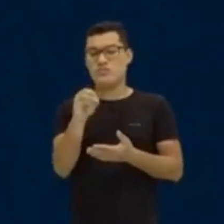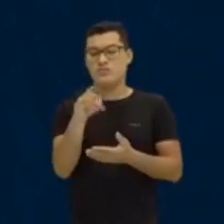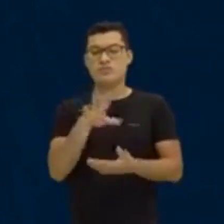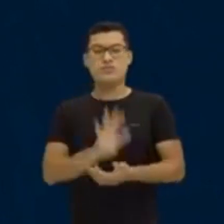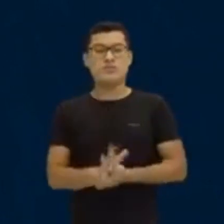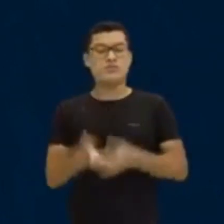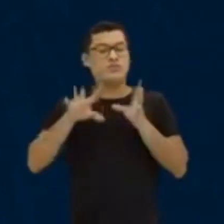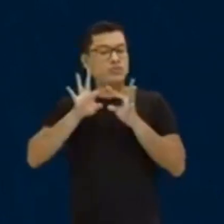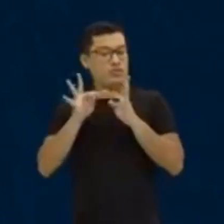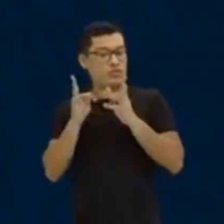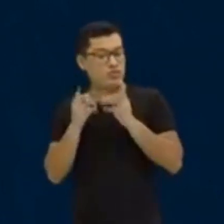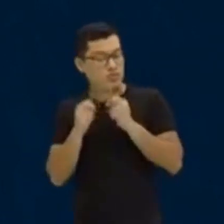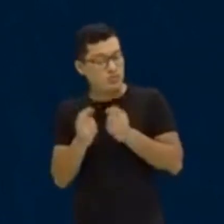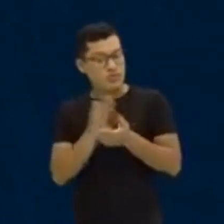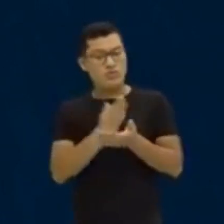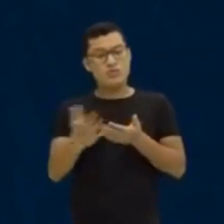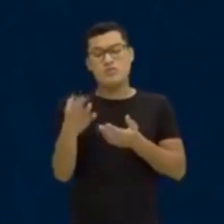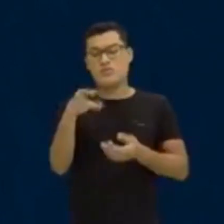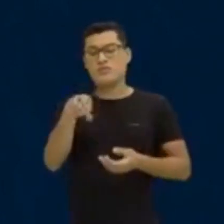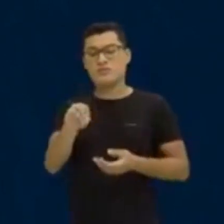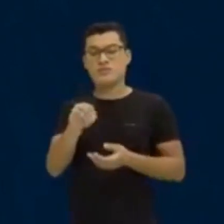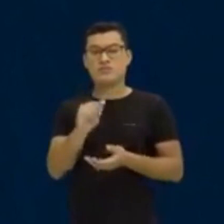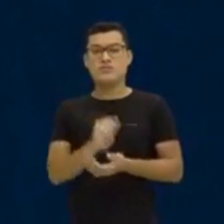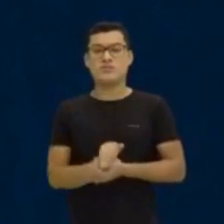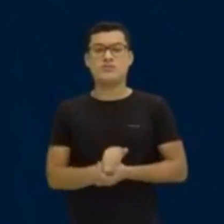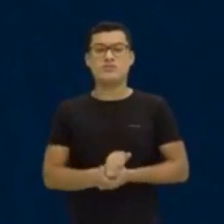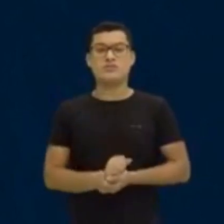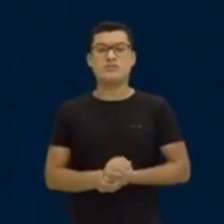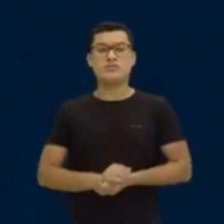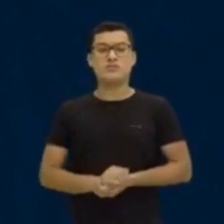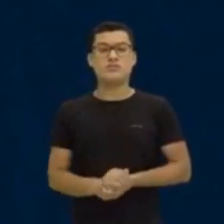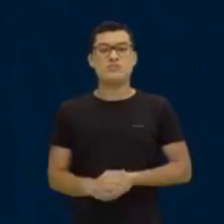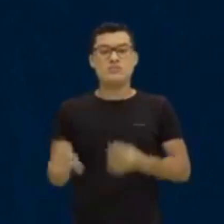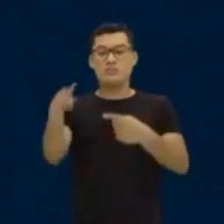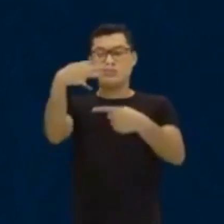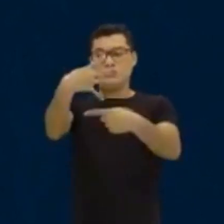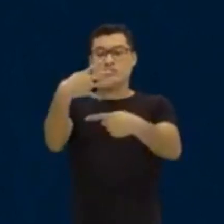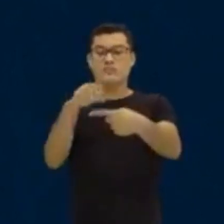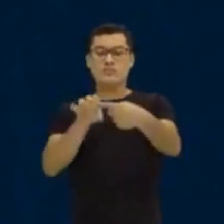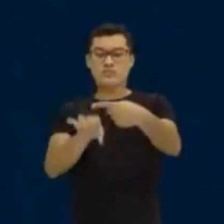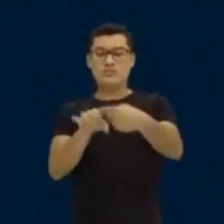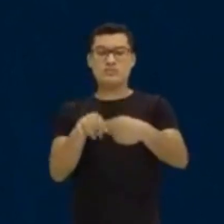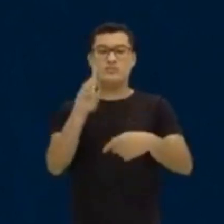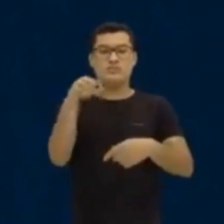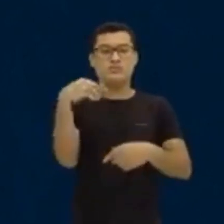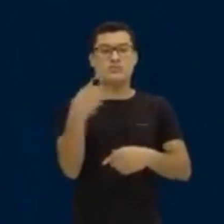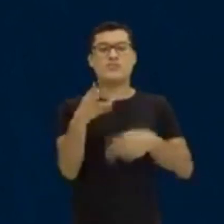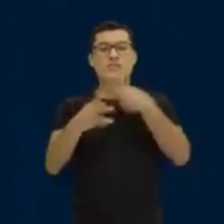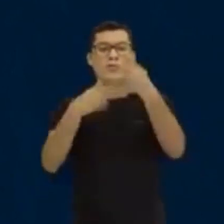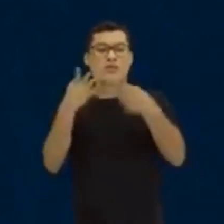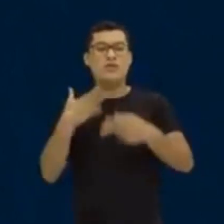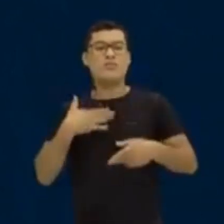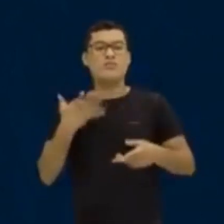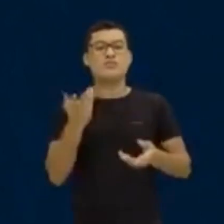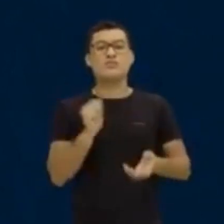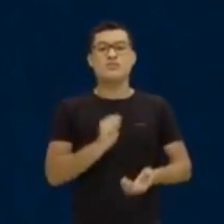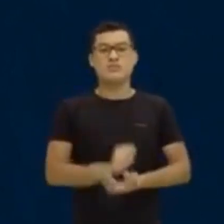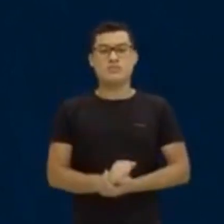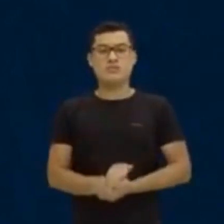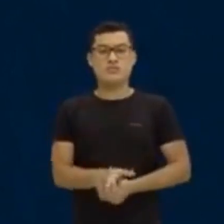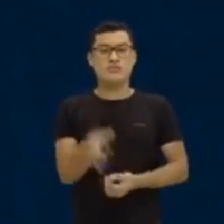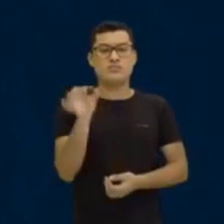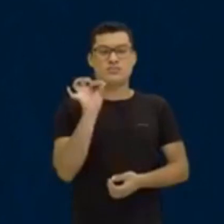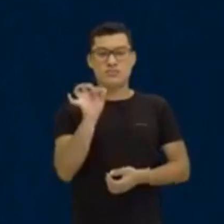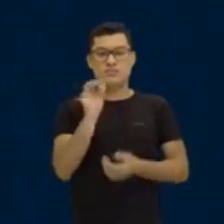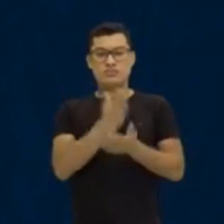dízima periódica que começa com 0, o esquema é esse aí. Olha o próximo exemplo. Fala aí para mim. Quem está se...